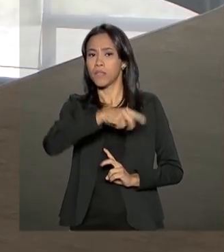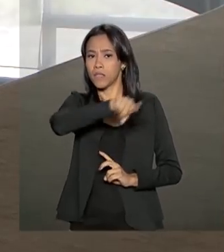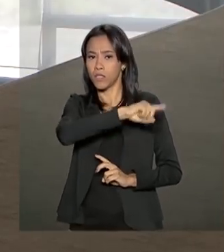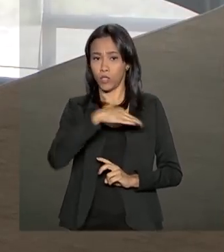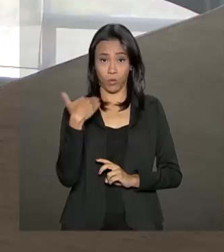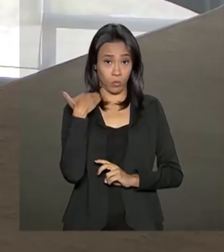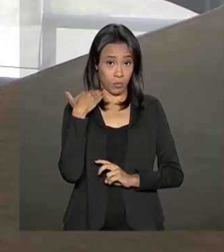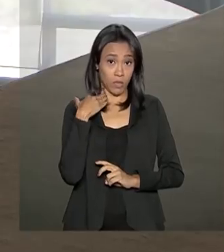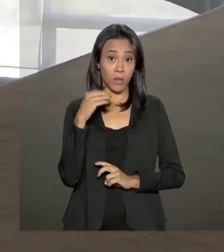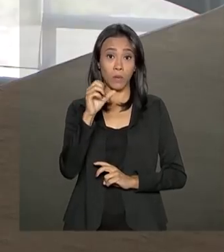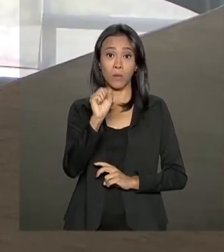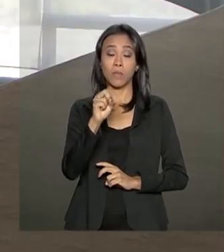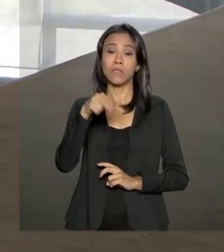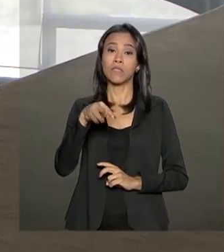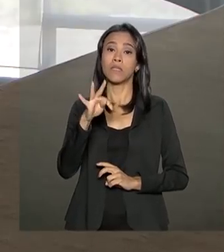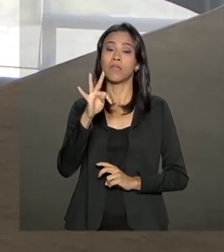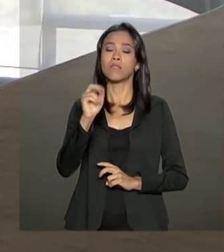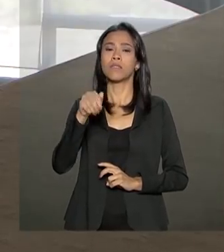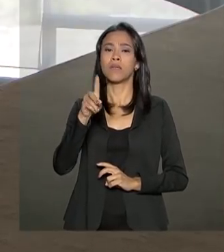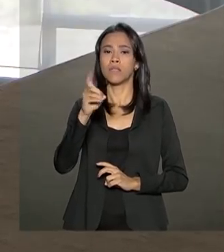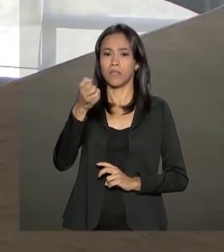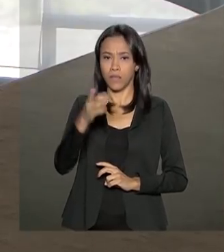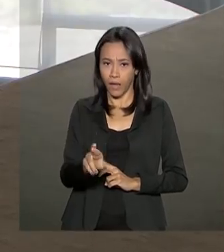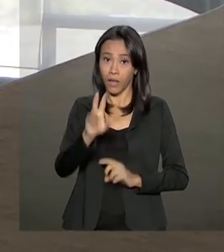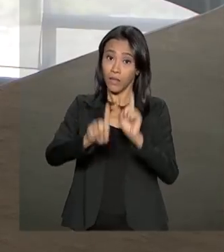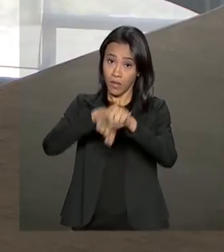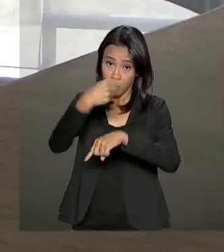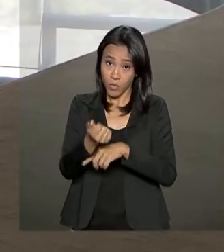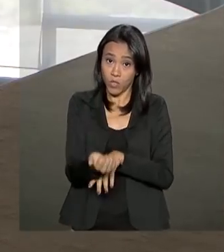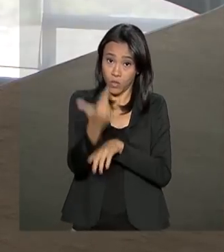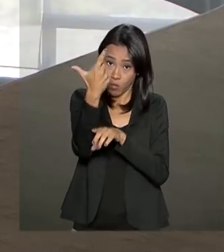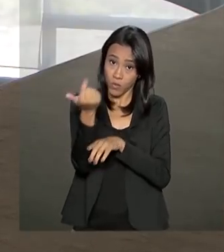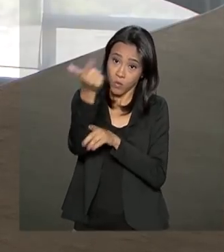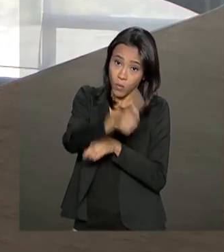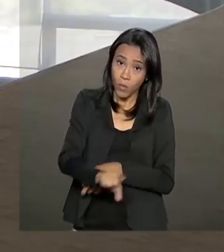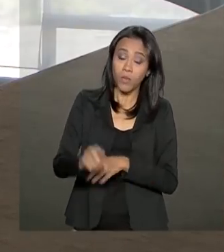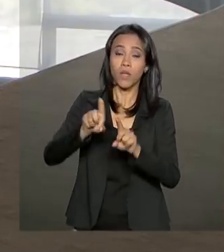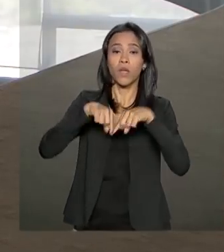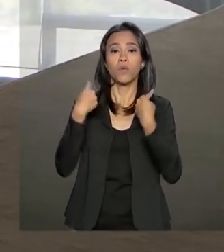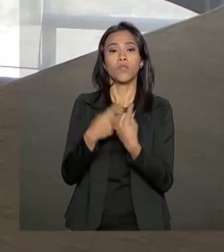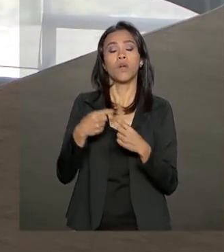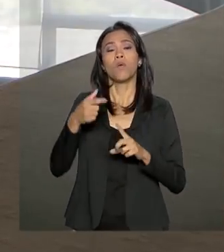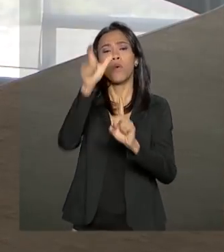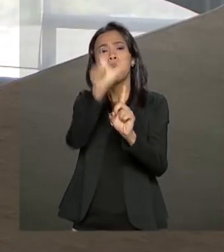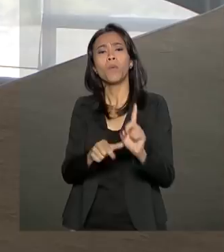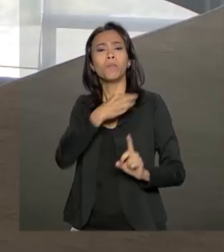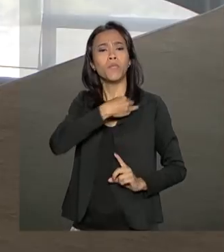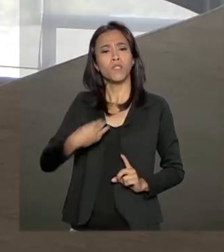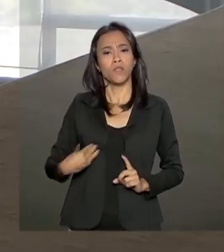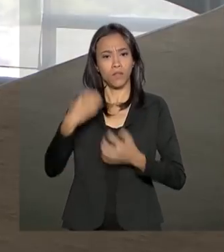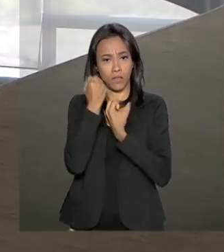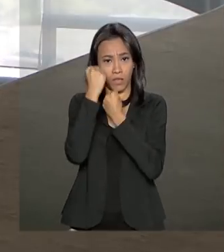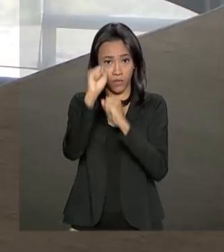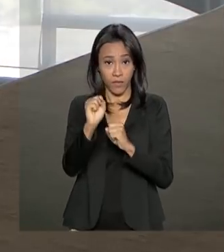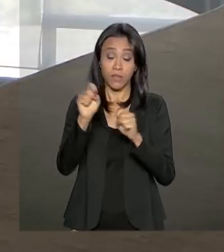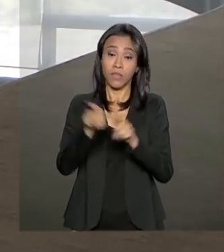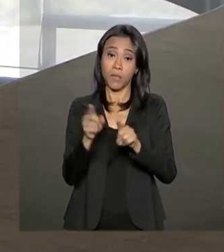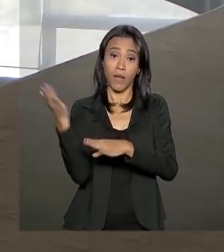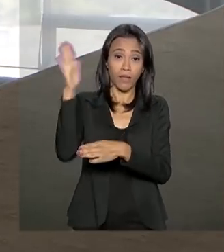reunião é com o Fernando Azevedo, ministro da Defesa. E ao longo da tarde, o presidente Jair Bolsonaro recebe